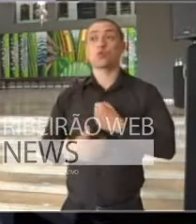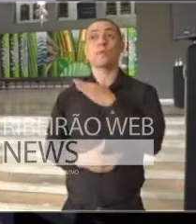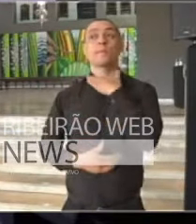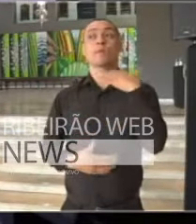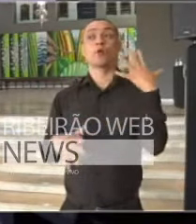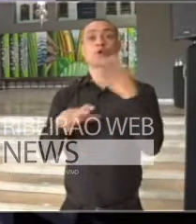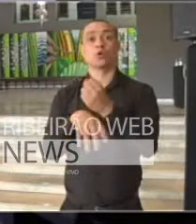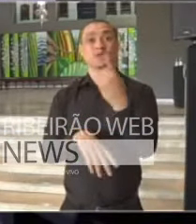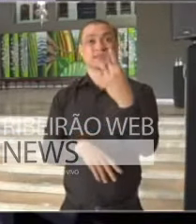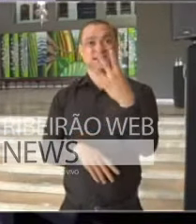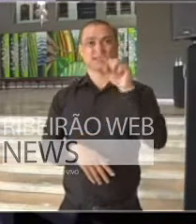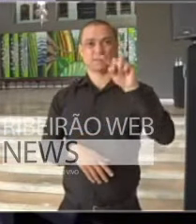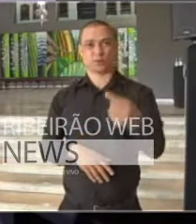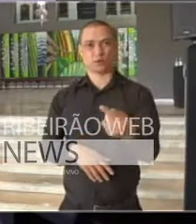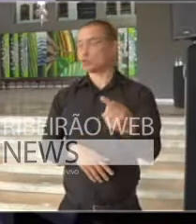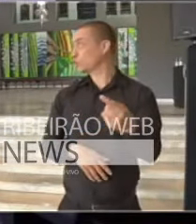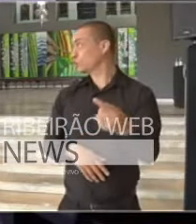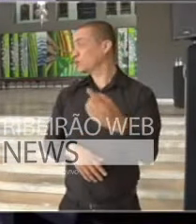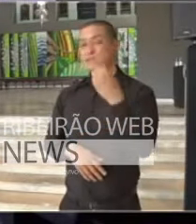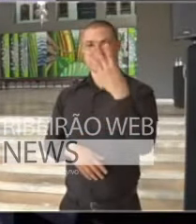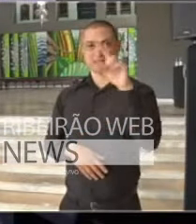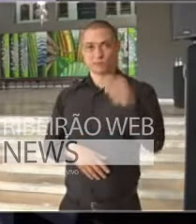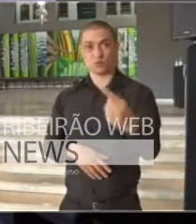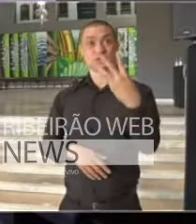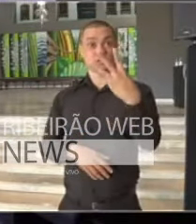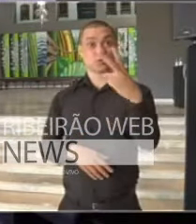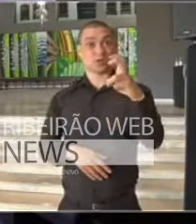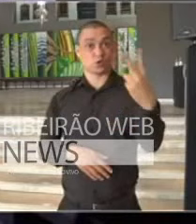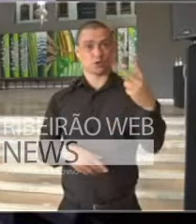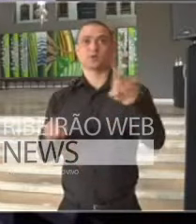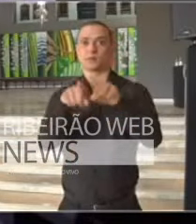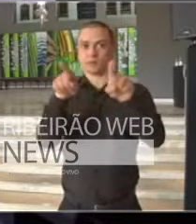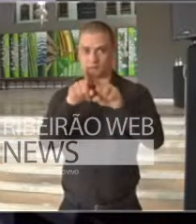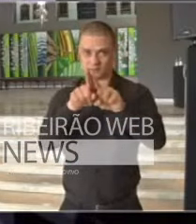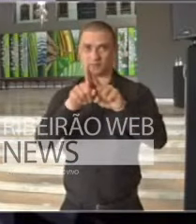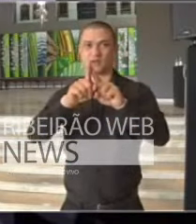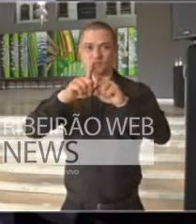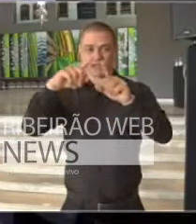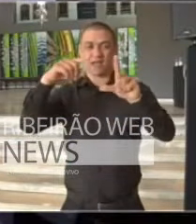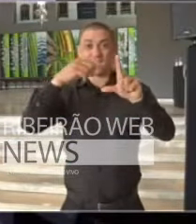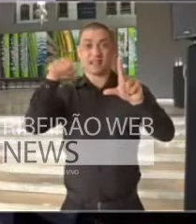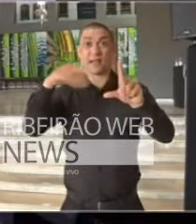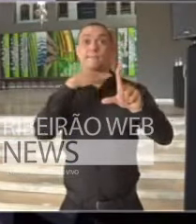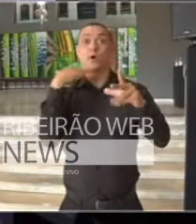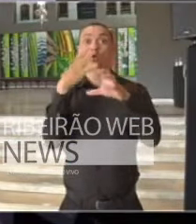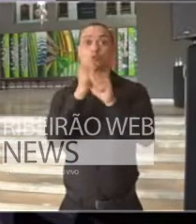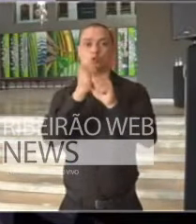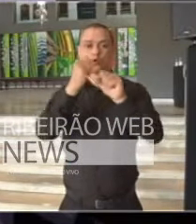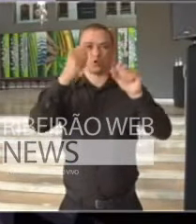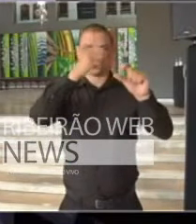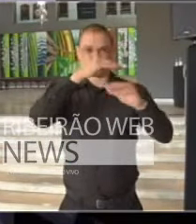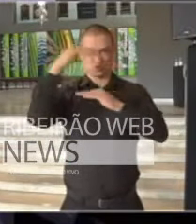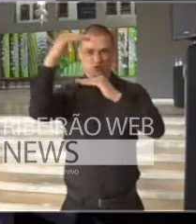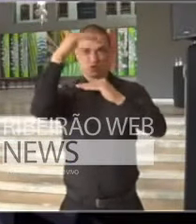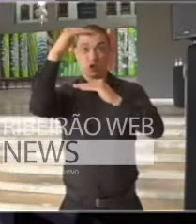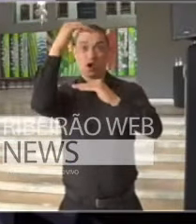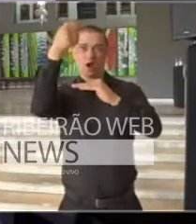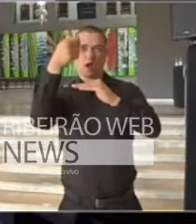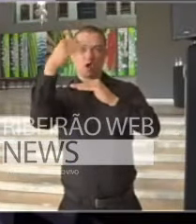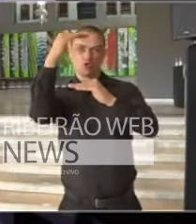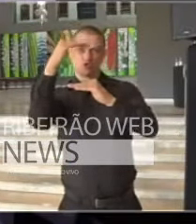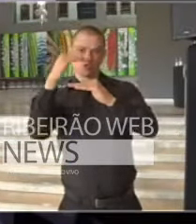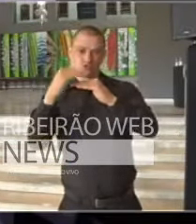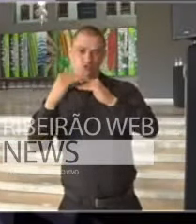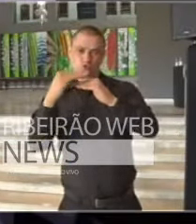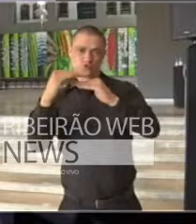óbitos de 13.522 também, sendo que o número de óbitos está na borda inferior dessa